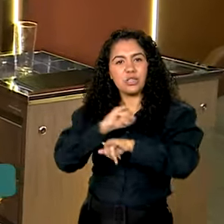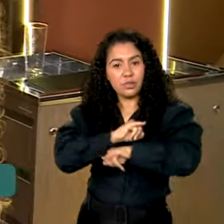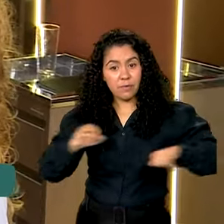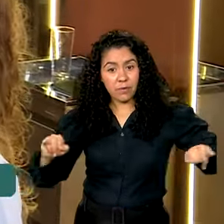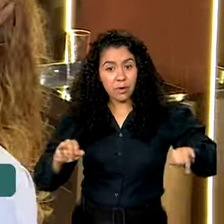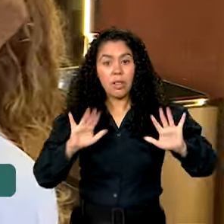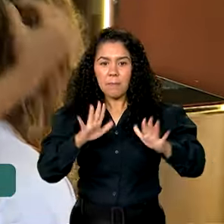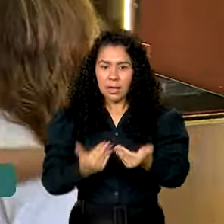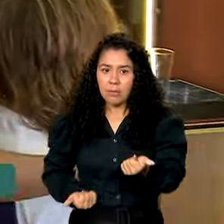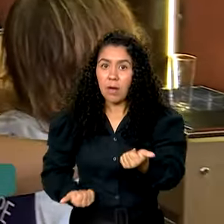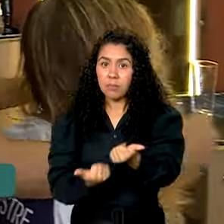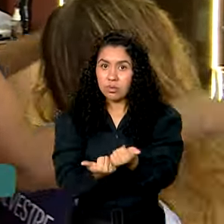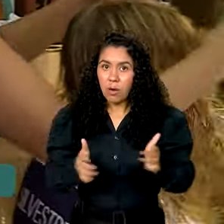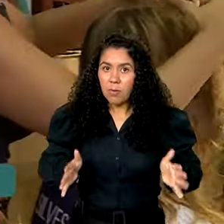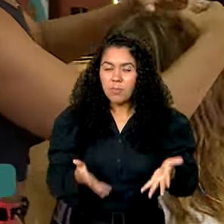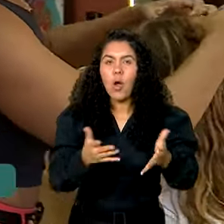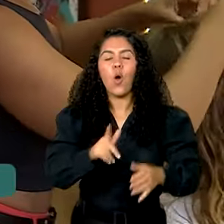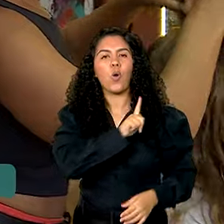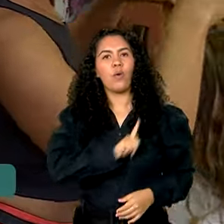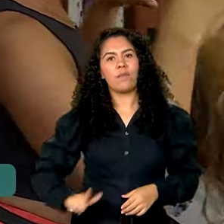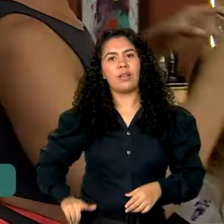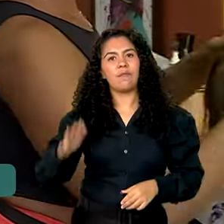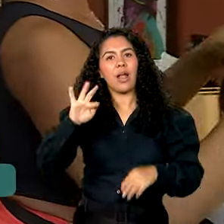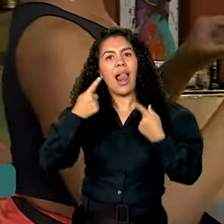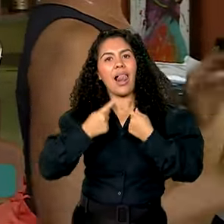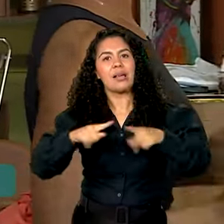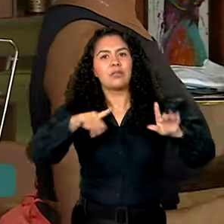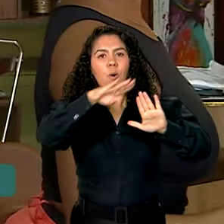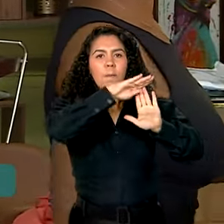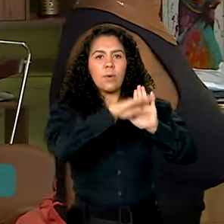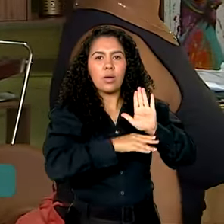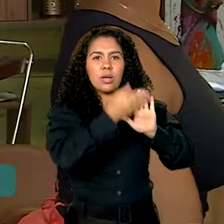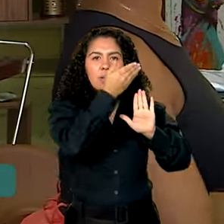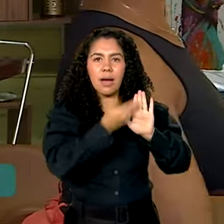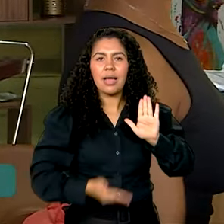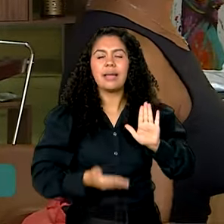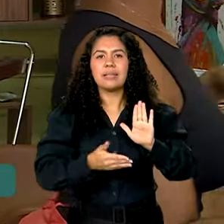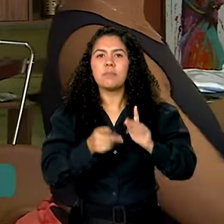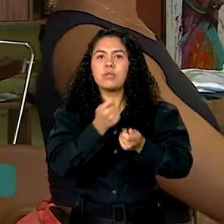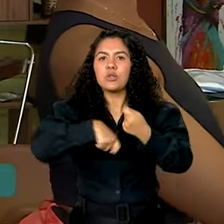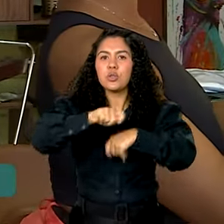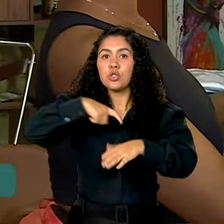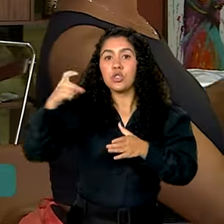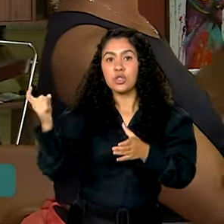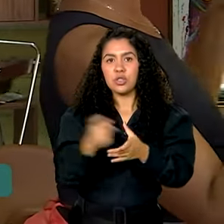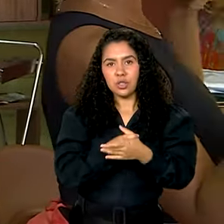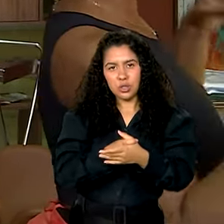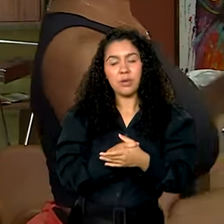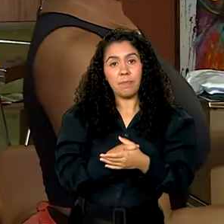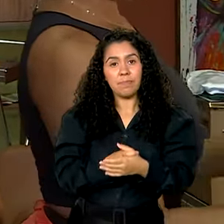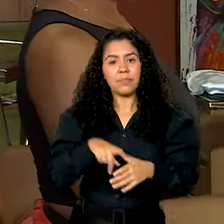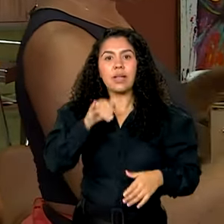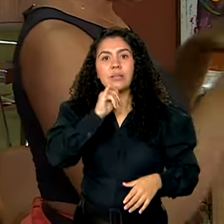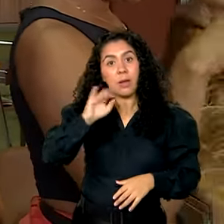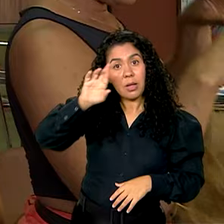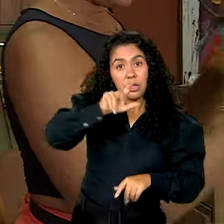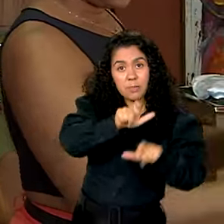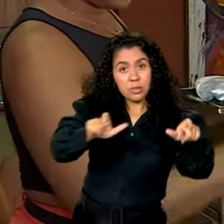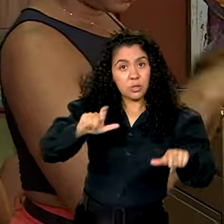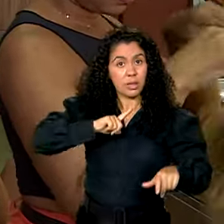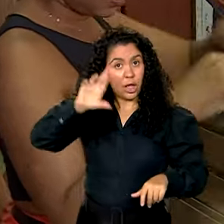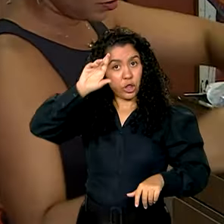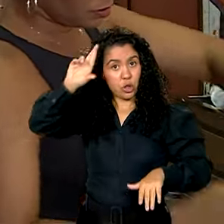esse setor da economia, o governo lançou o programa Desenrola Pequenas Empresas. Com o programa, quem é dono de micro ou